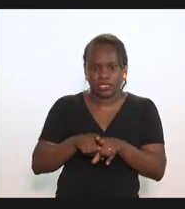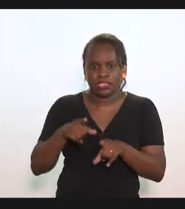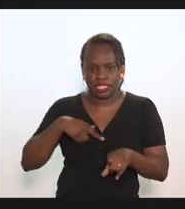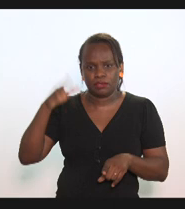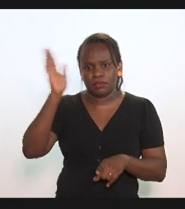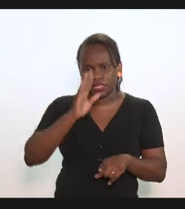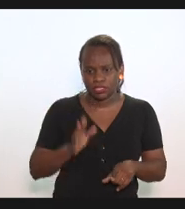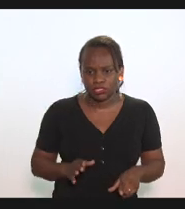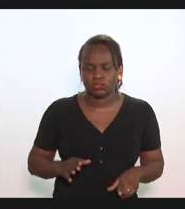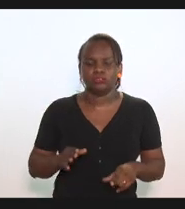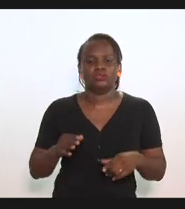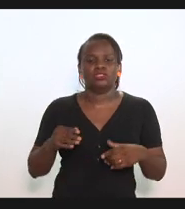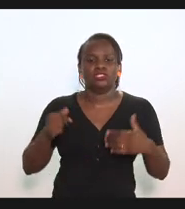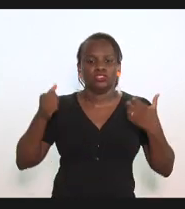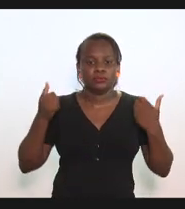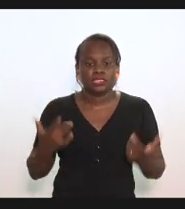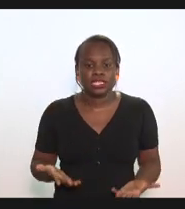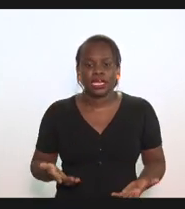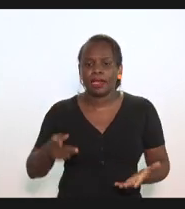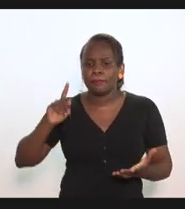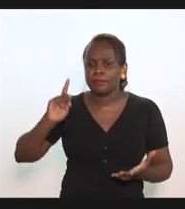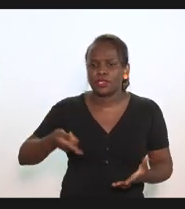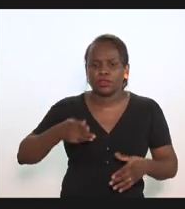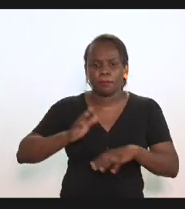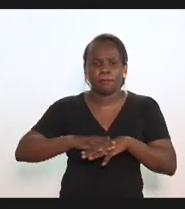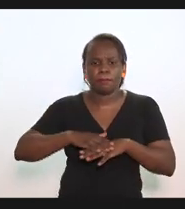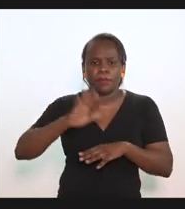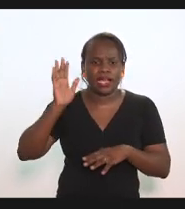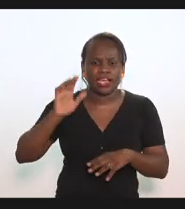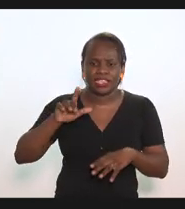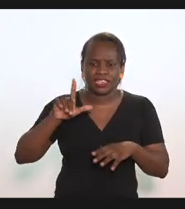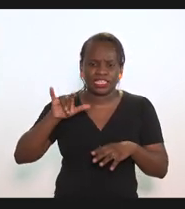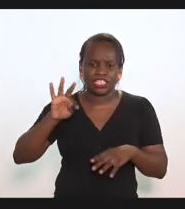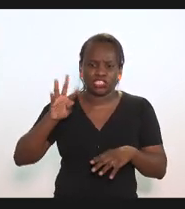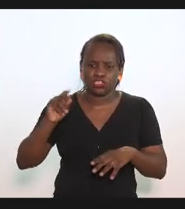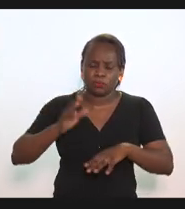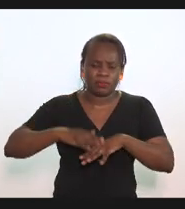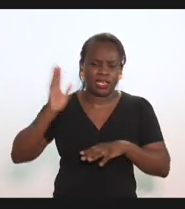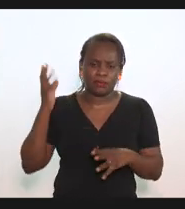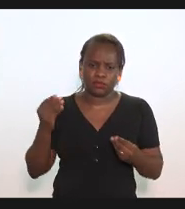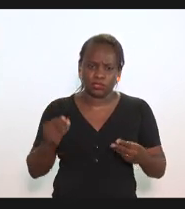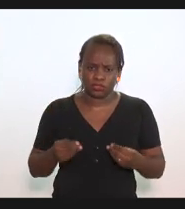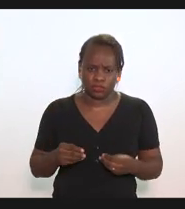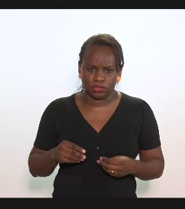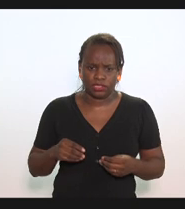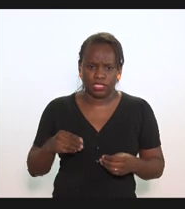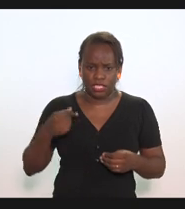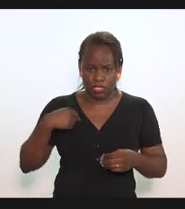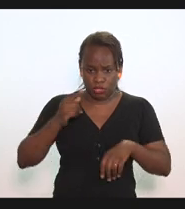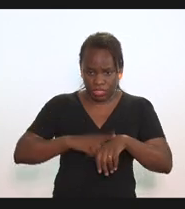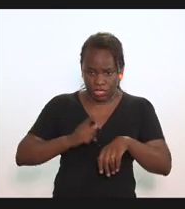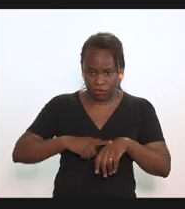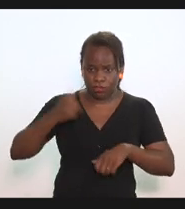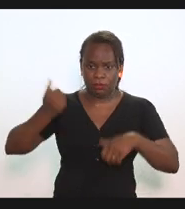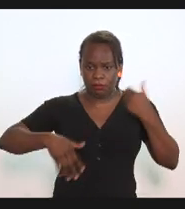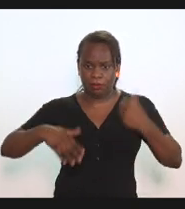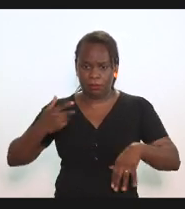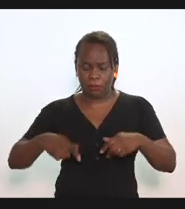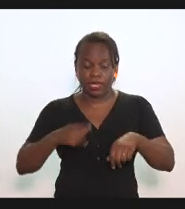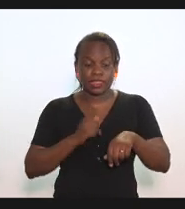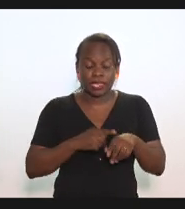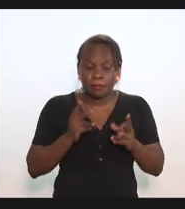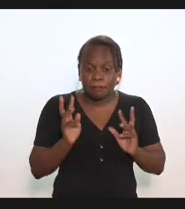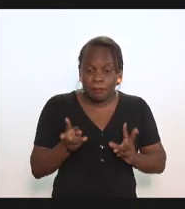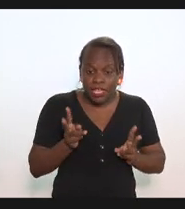Brasil nós estamos falando em milhares de hectolitros ou seja o tempo que eu estou aqui falando é o